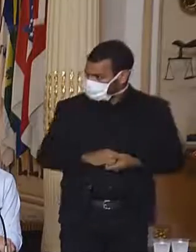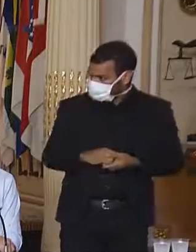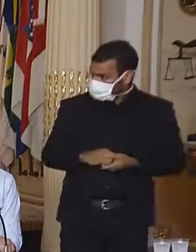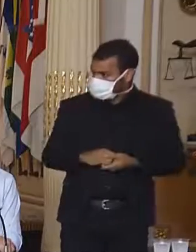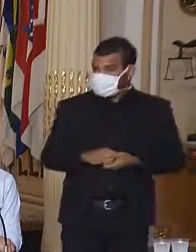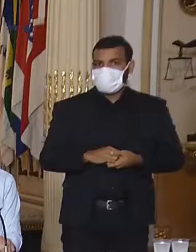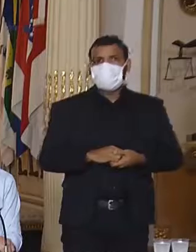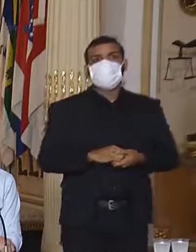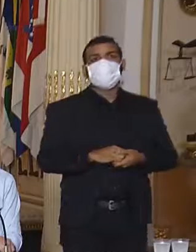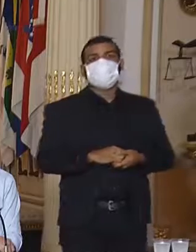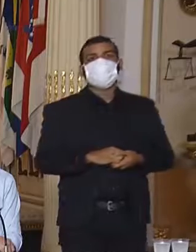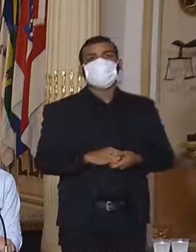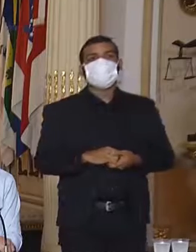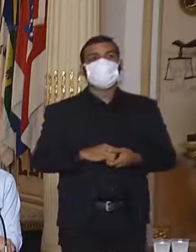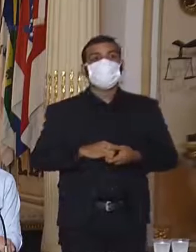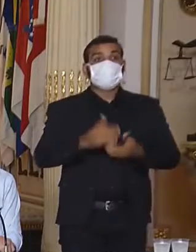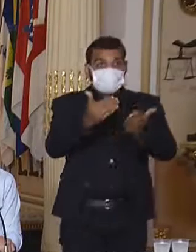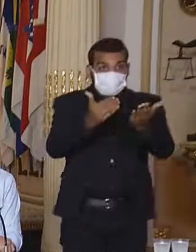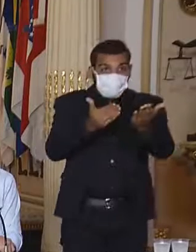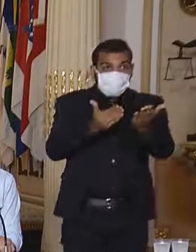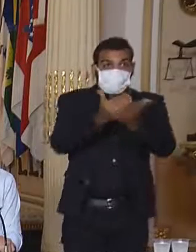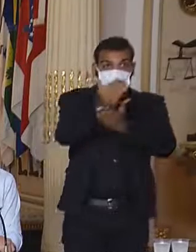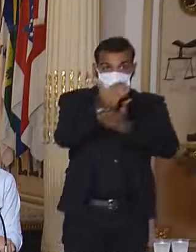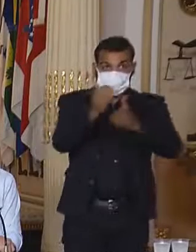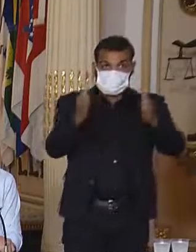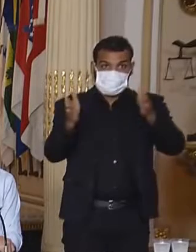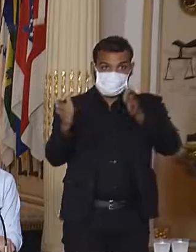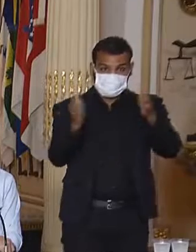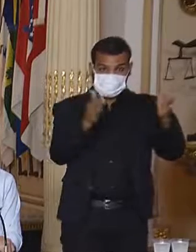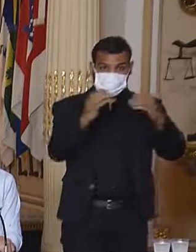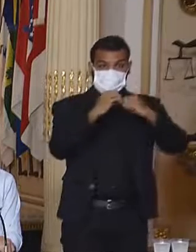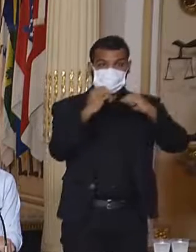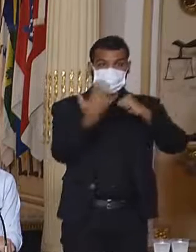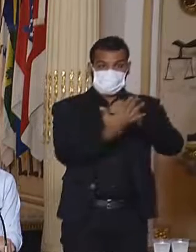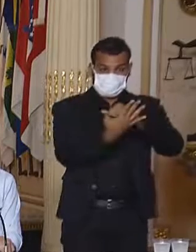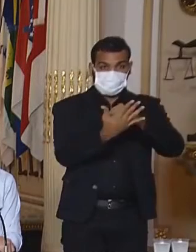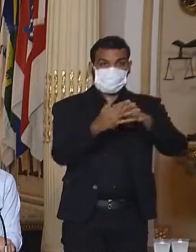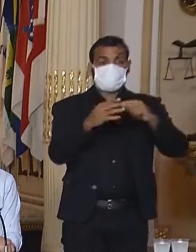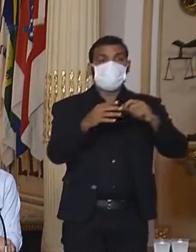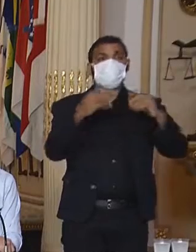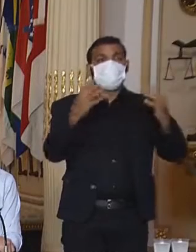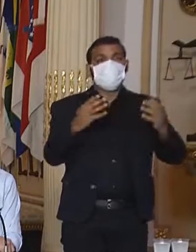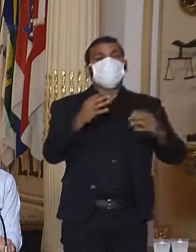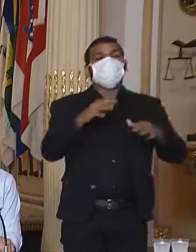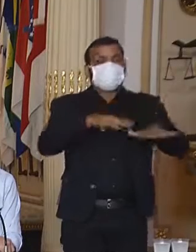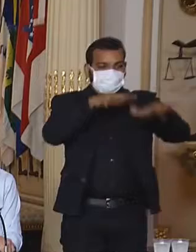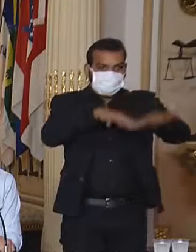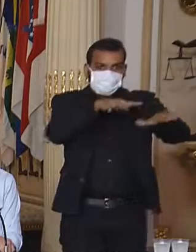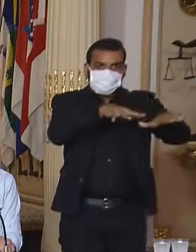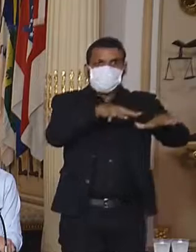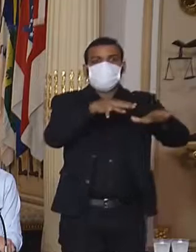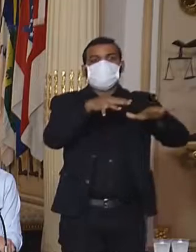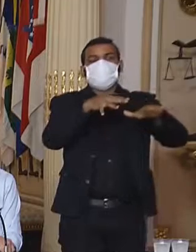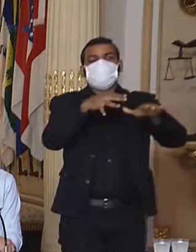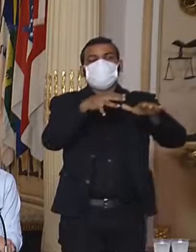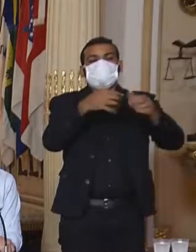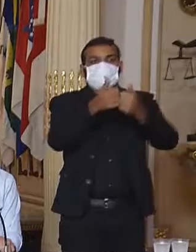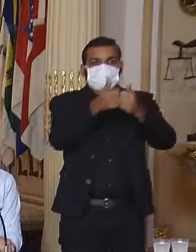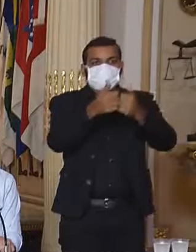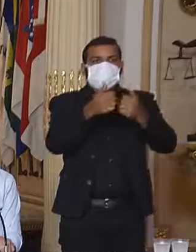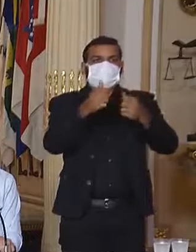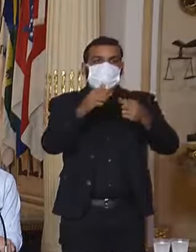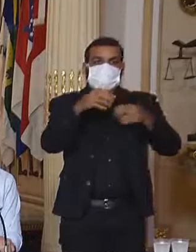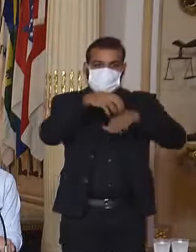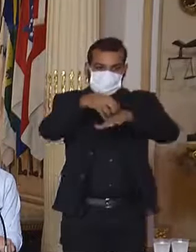Desde o início desse processo de pandemia, o transporte público sempre foi um grande desafio, não só de Pernambuco, mas como de todo o país.